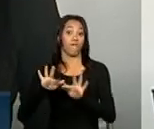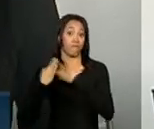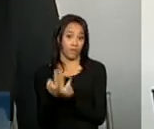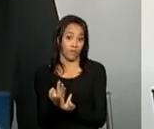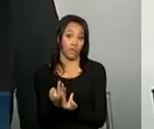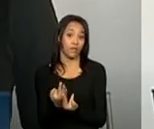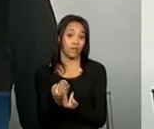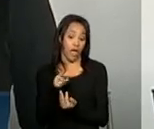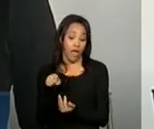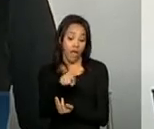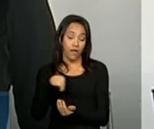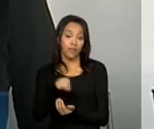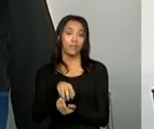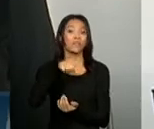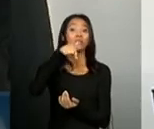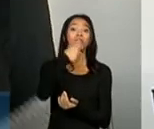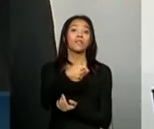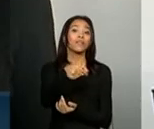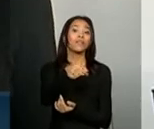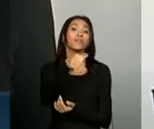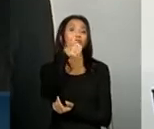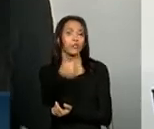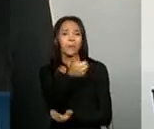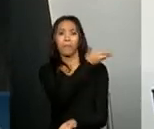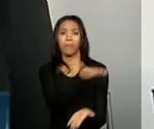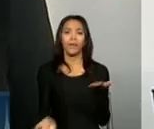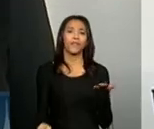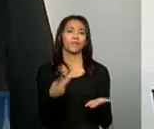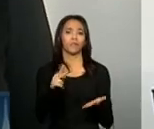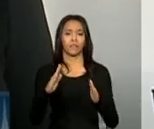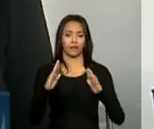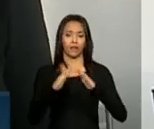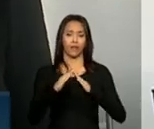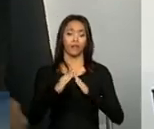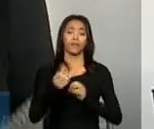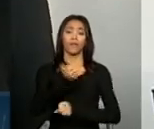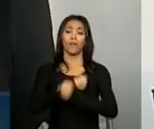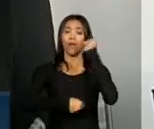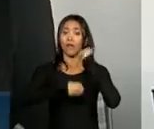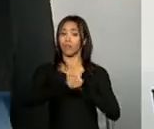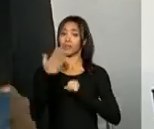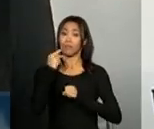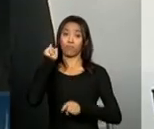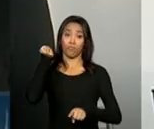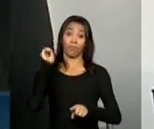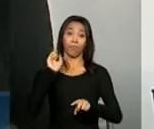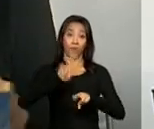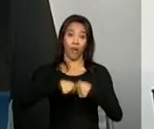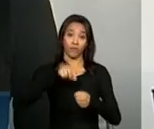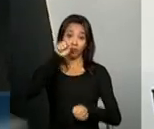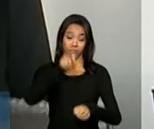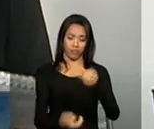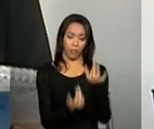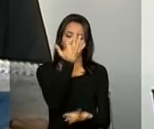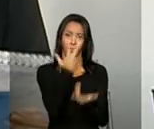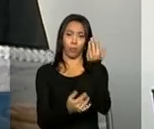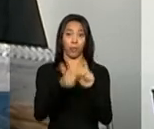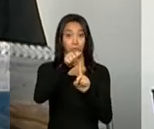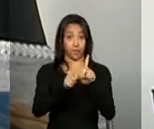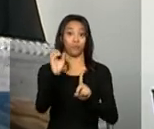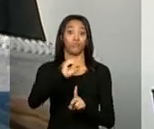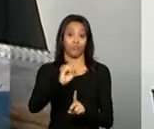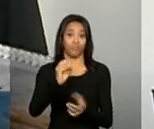estas, 71 famílias que perderam as suas moradias no ano passado, devido a um grande incêndio em outubro aqui em Macapá.